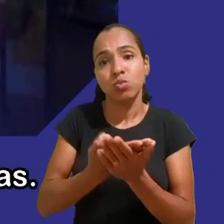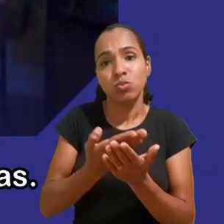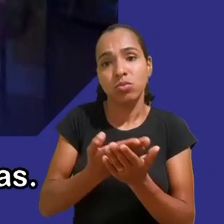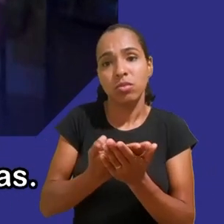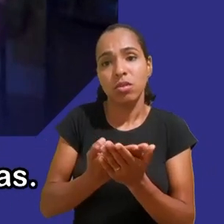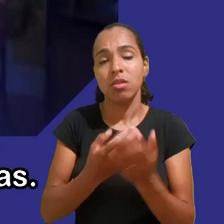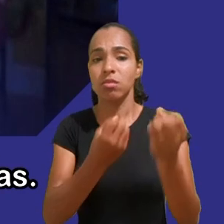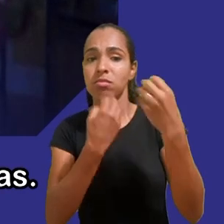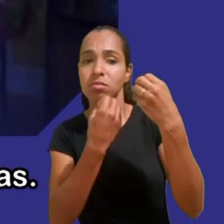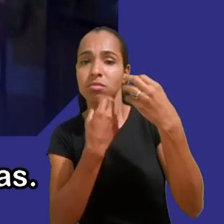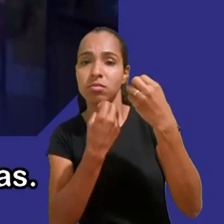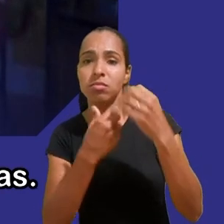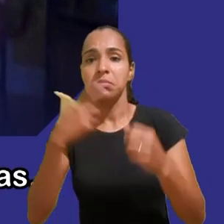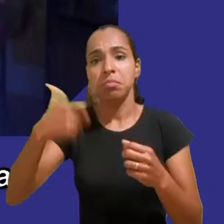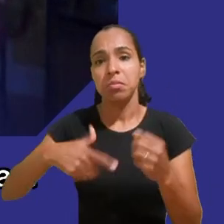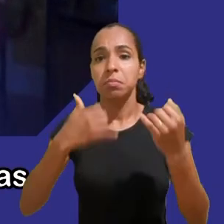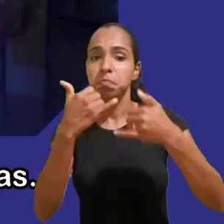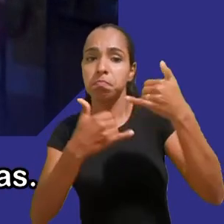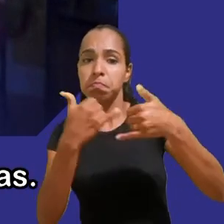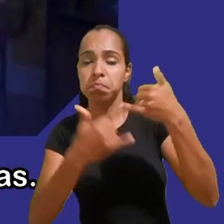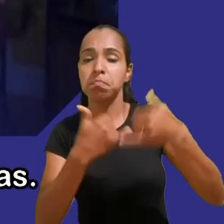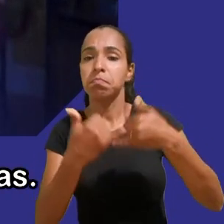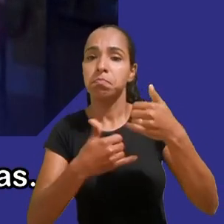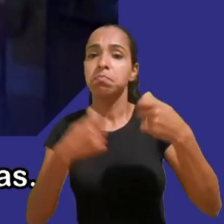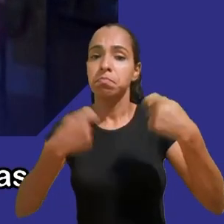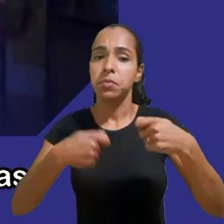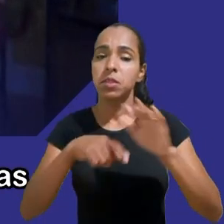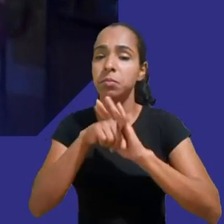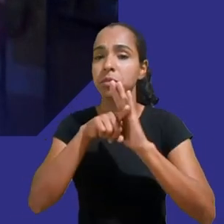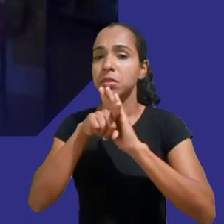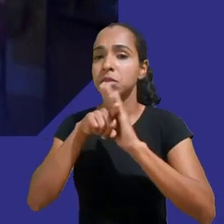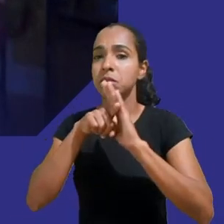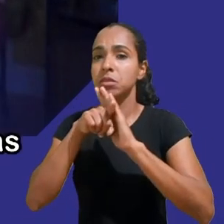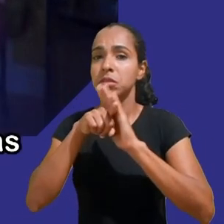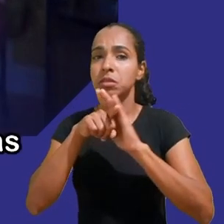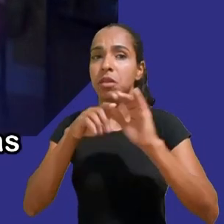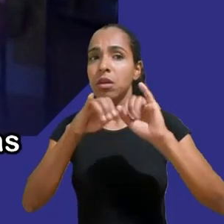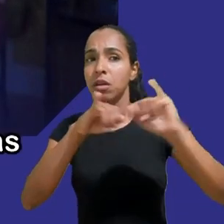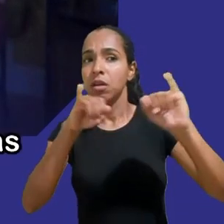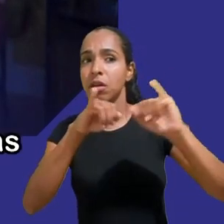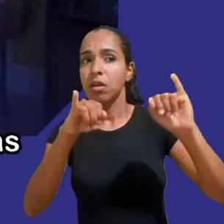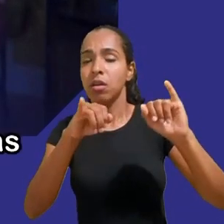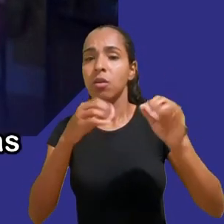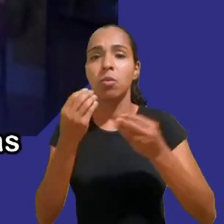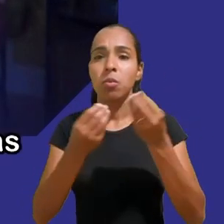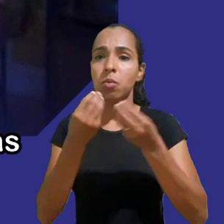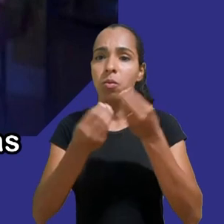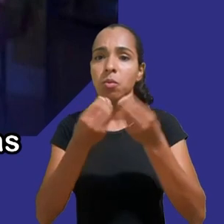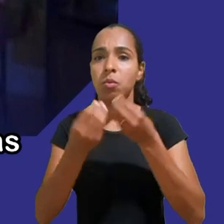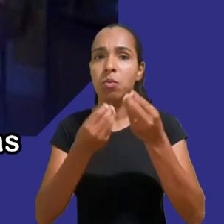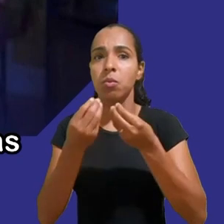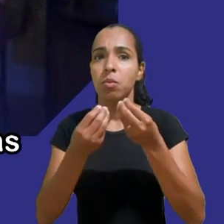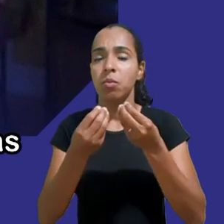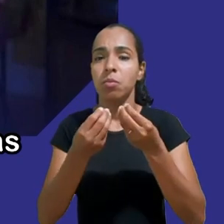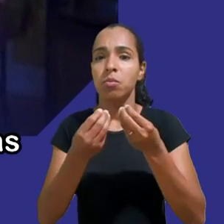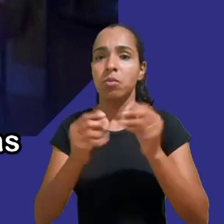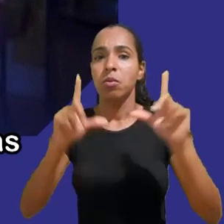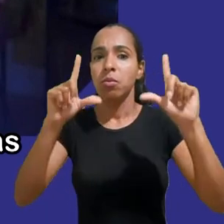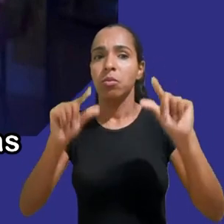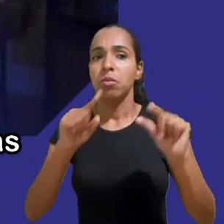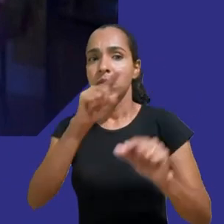formas de publicidade que não sejam abusivas perdão me refiro a formas midiáticas que não sejam abusivas